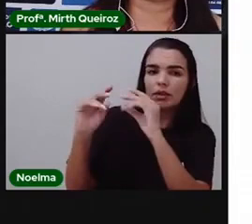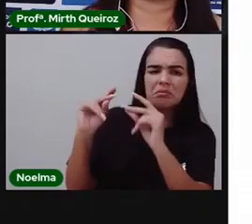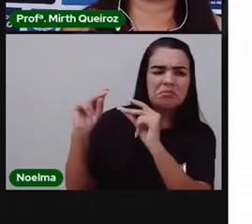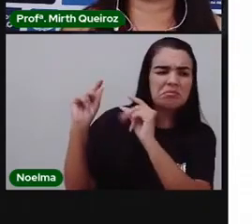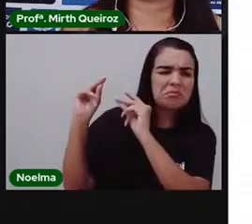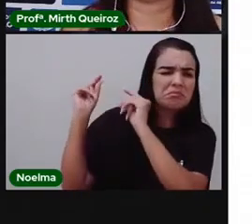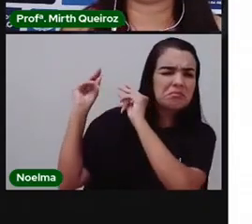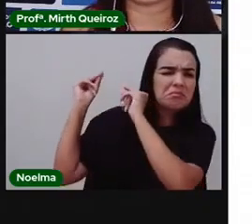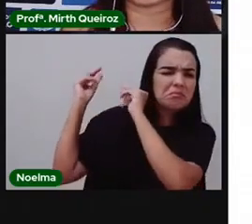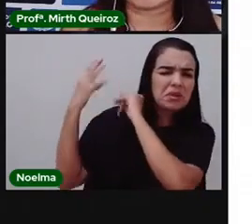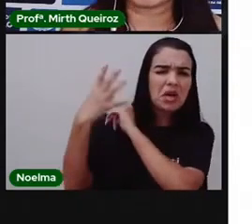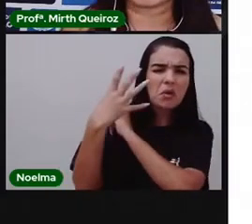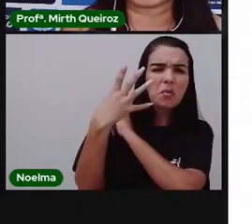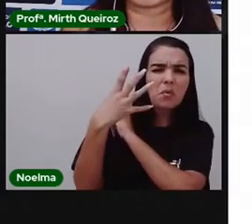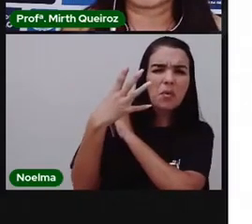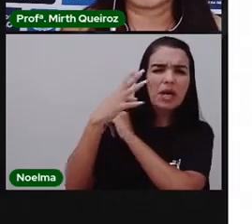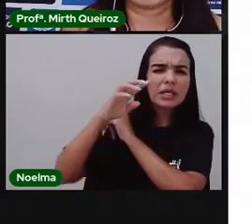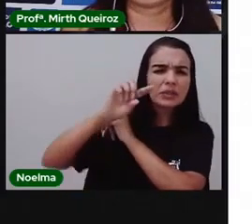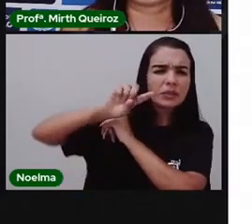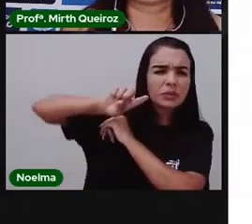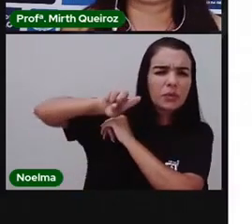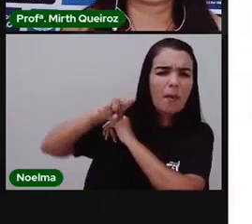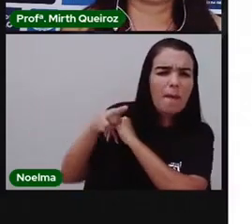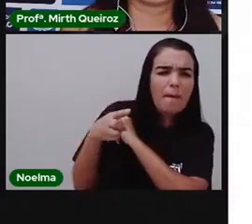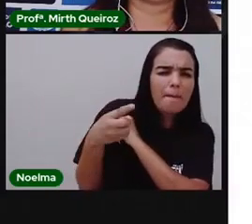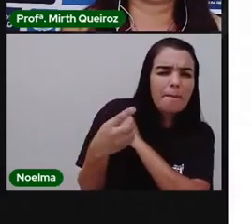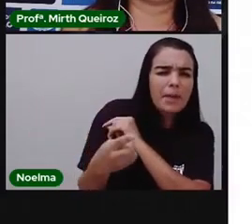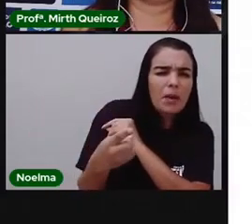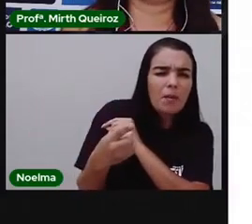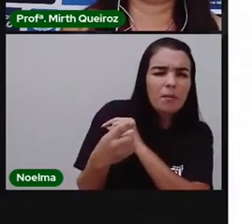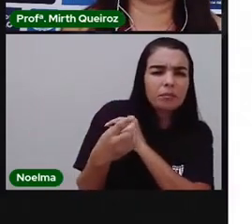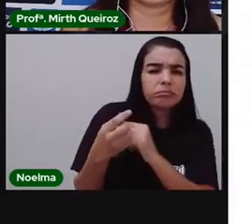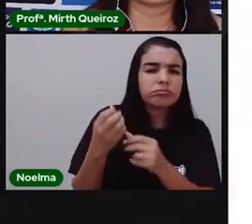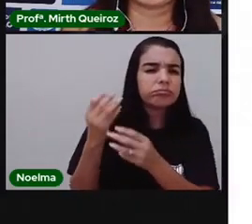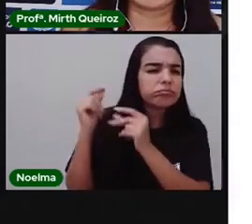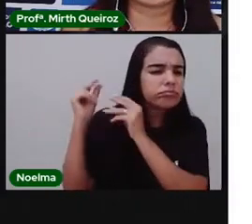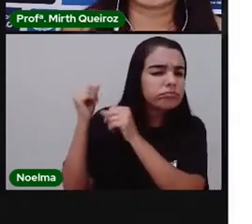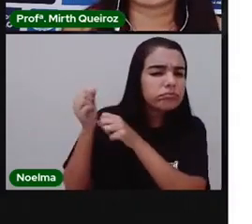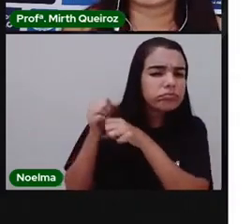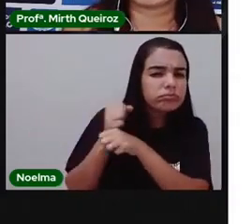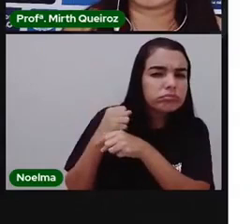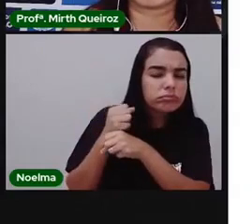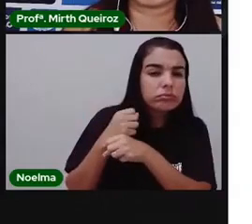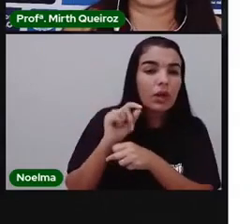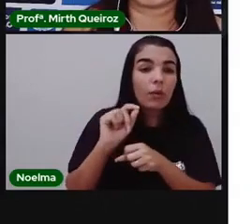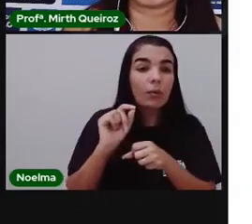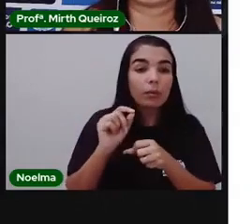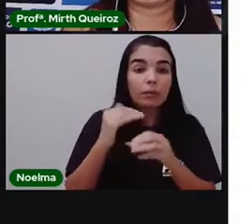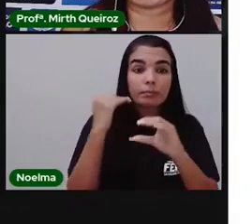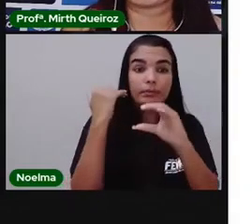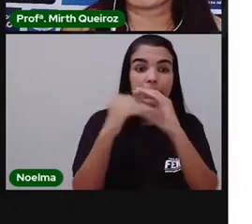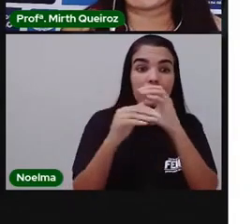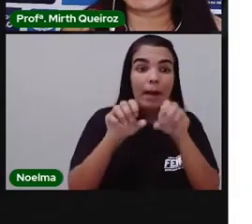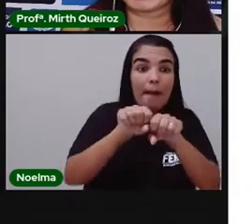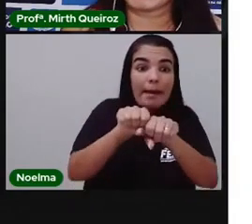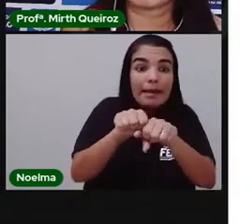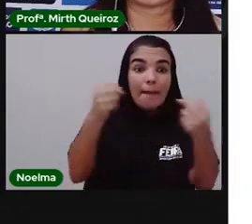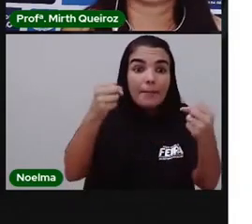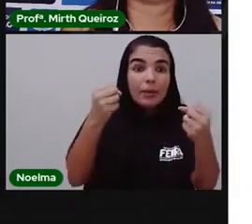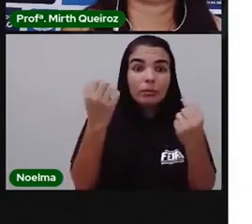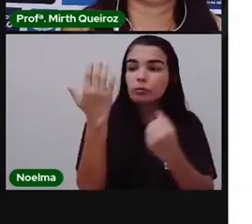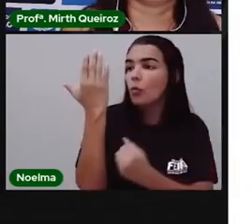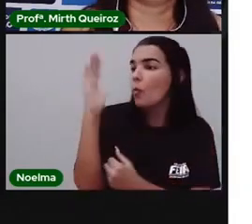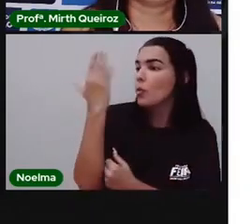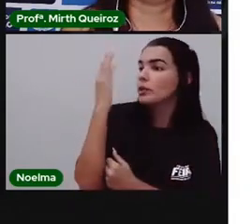cerca de 400 anos atrás, um mensageiro partiu o espelho quadrado do imperador. Do imperador Tan.